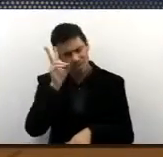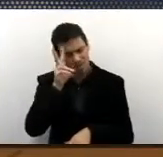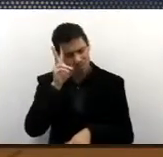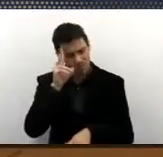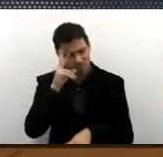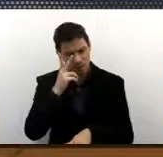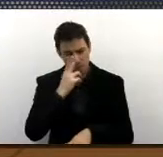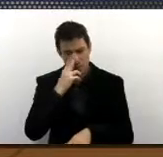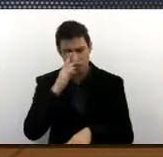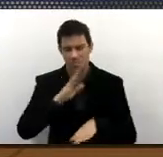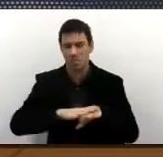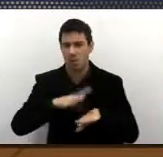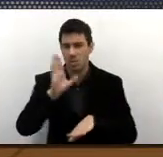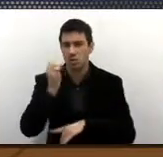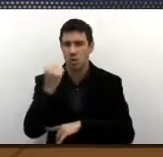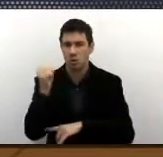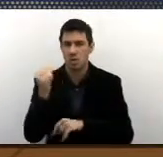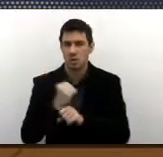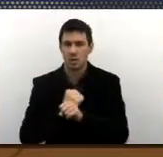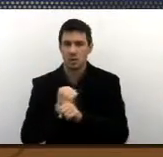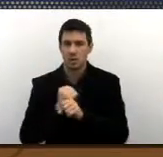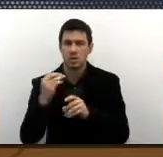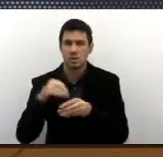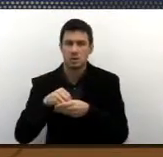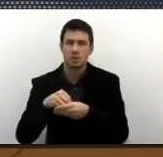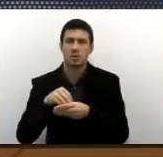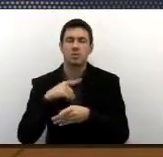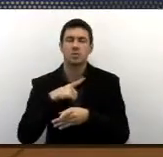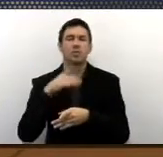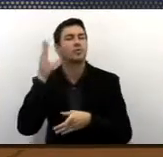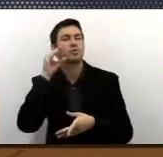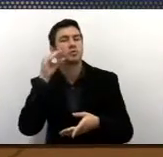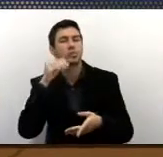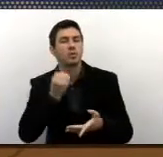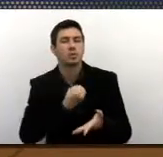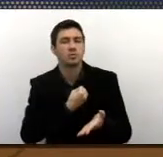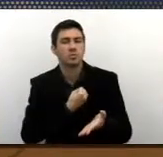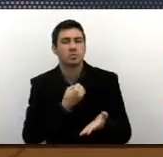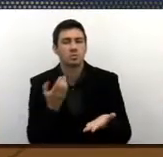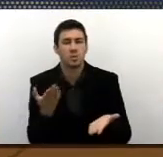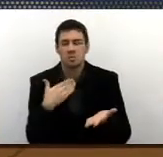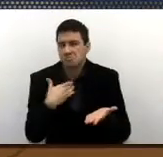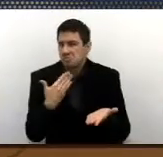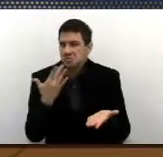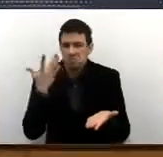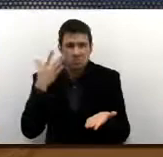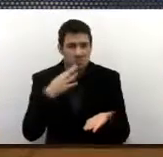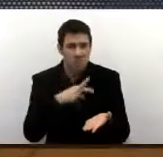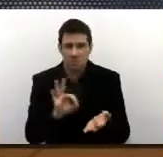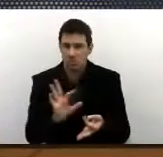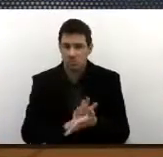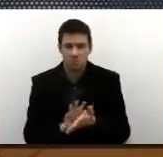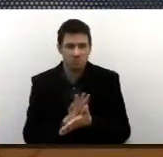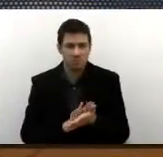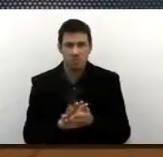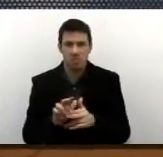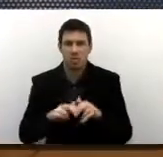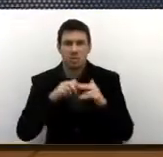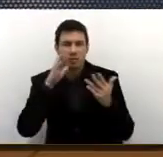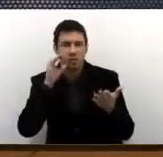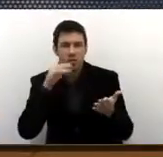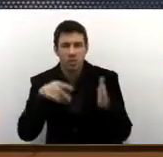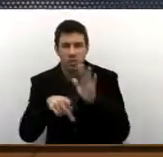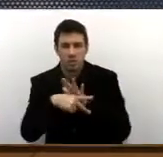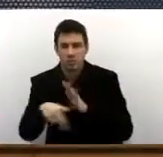há mais de oito anos na cidade. O número de funcionários eu desconheço porque não compete à